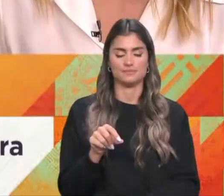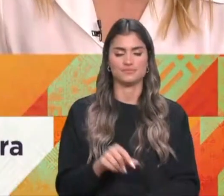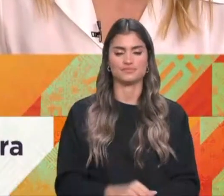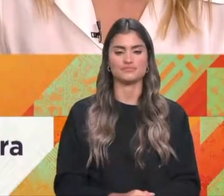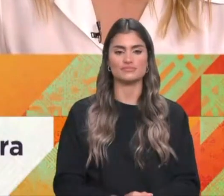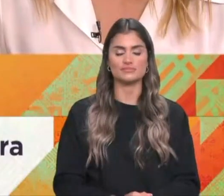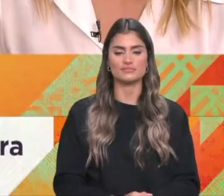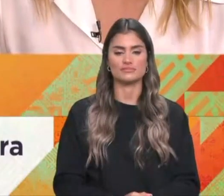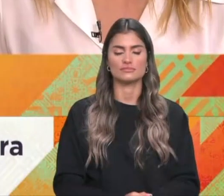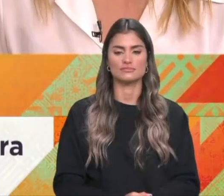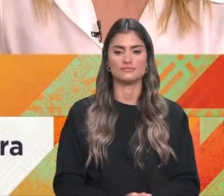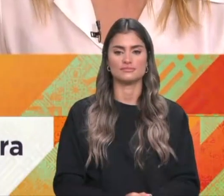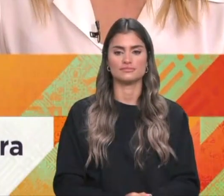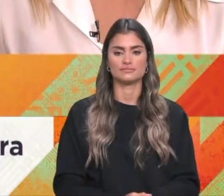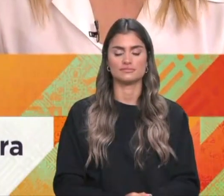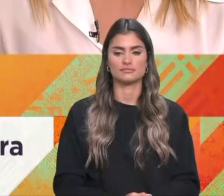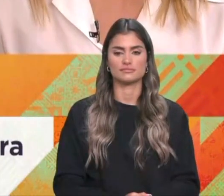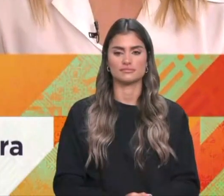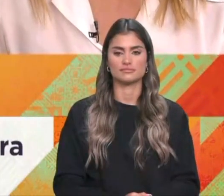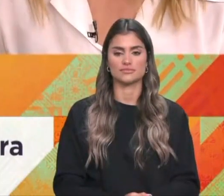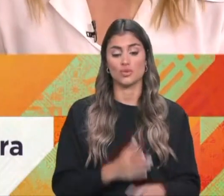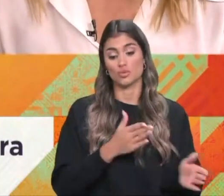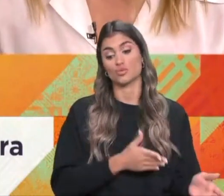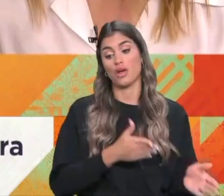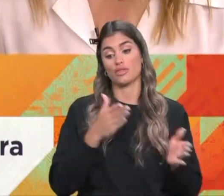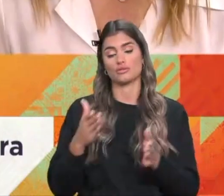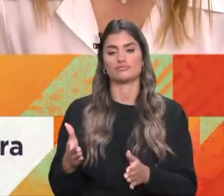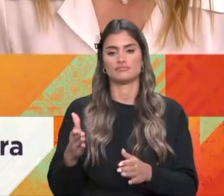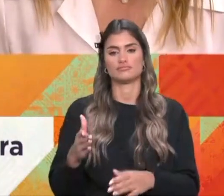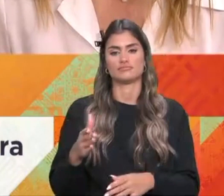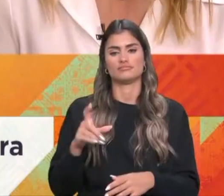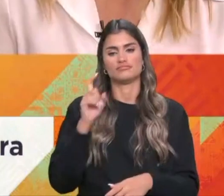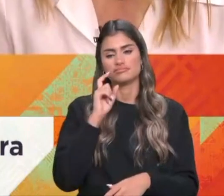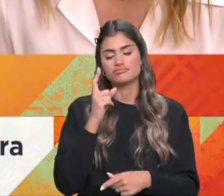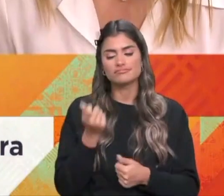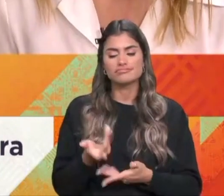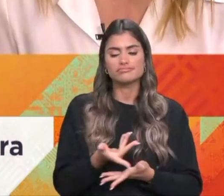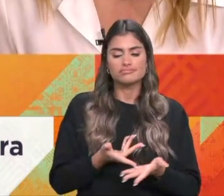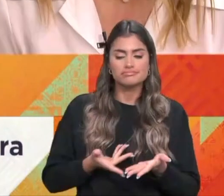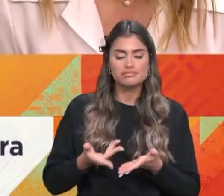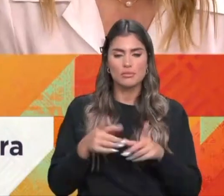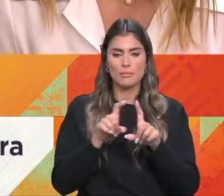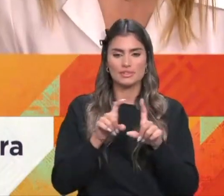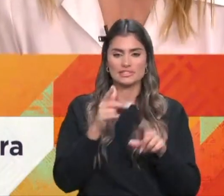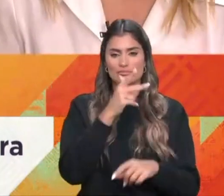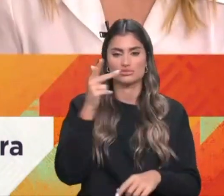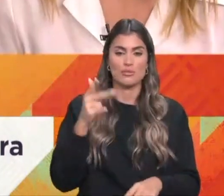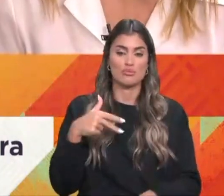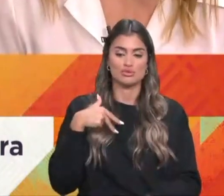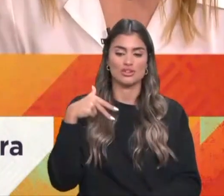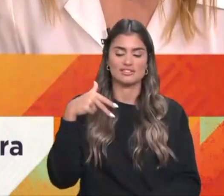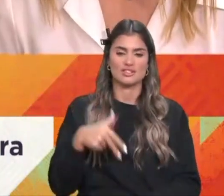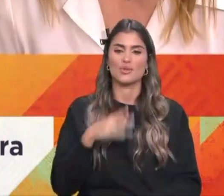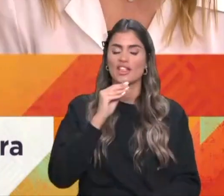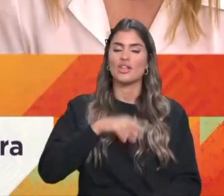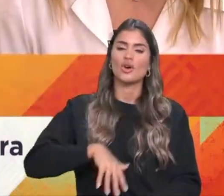E, também, a parte, lá está a sustentabilidade económica. É uma empresa 100% portuguesa no território que